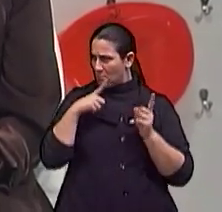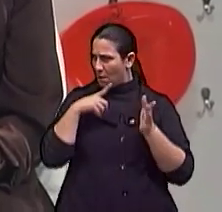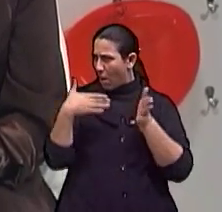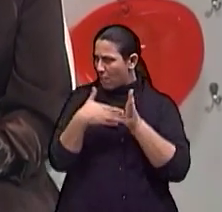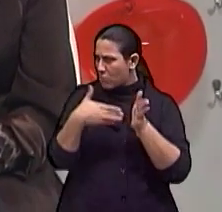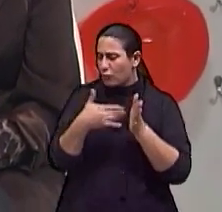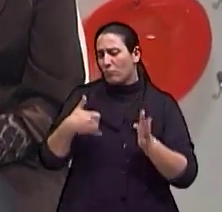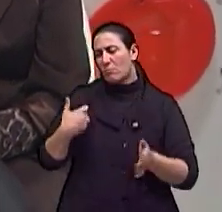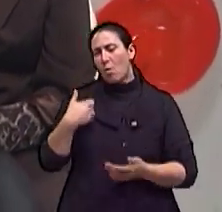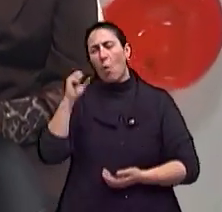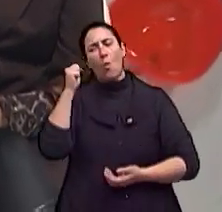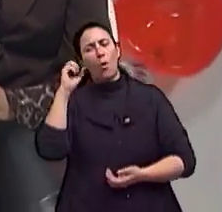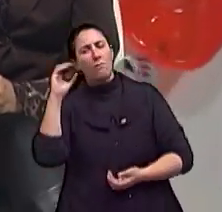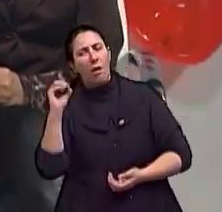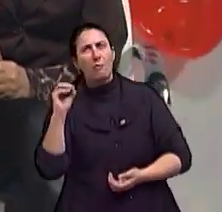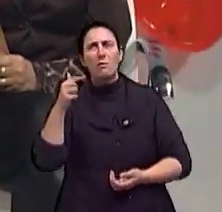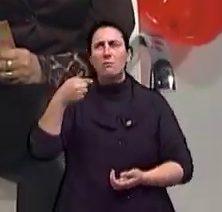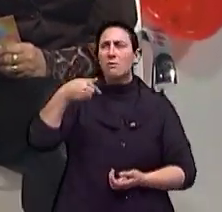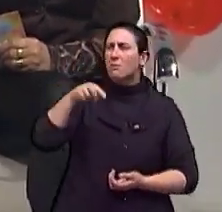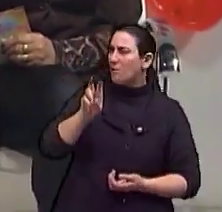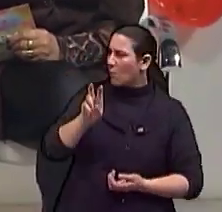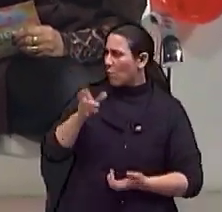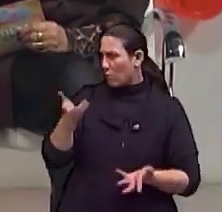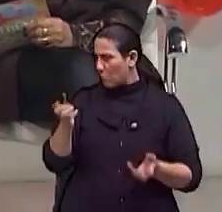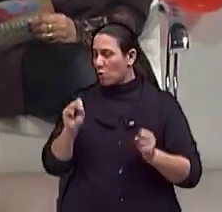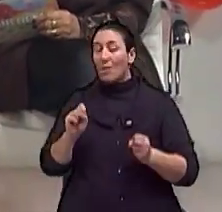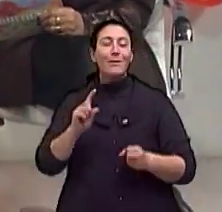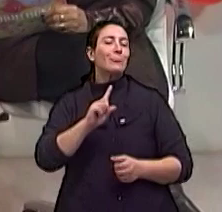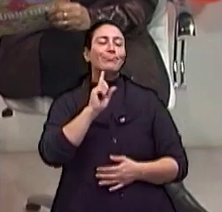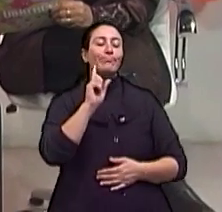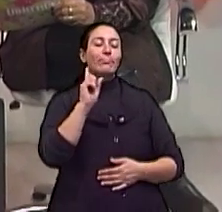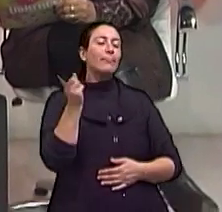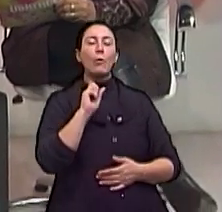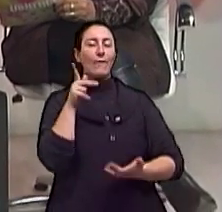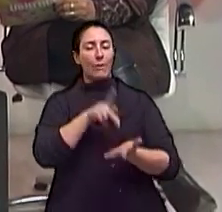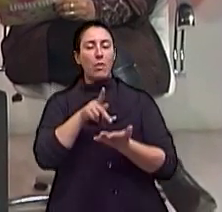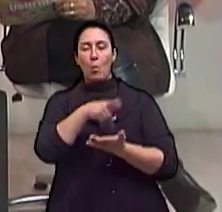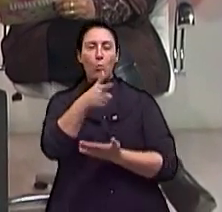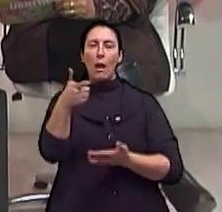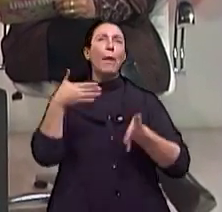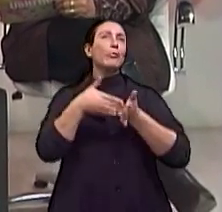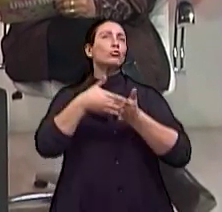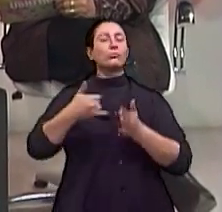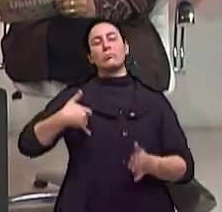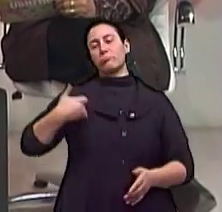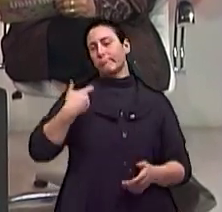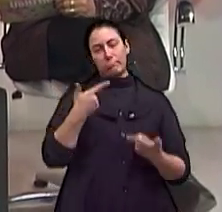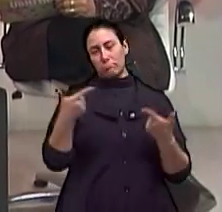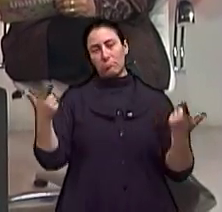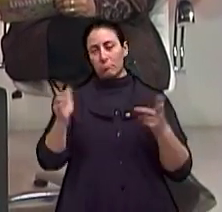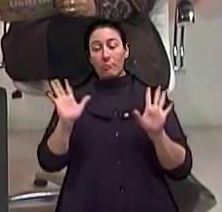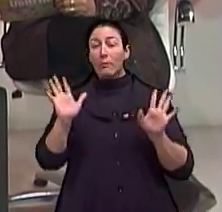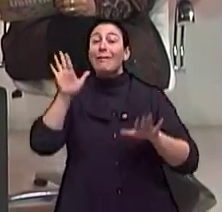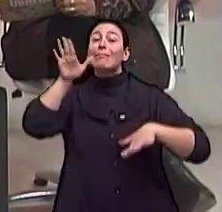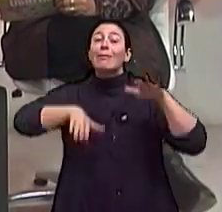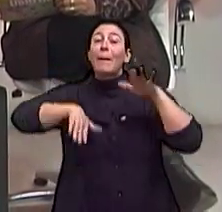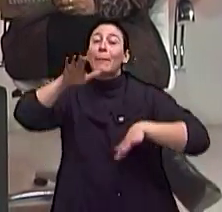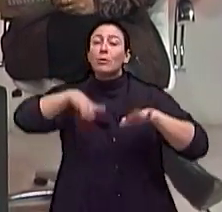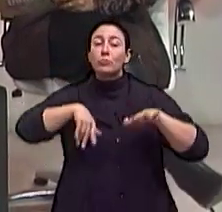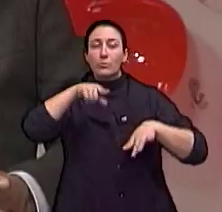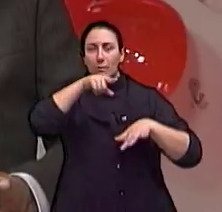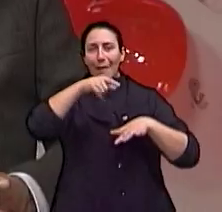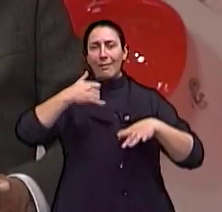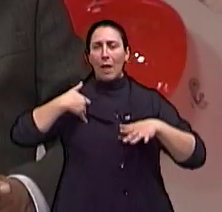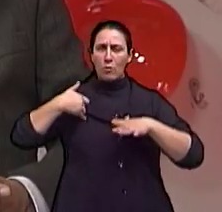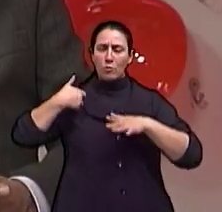Uma pessoa de 80 pode fazer? Uma pessoa de 75? Não existe um limite a partir do qual não se faz, depende da idade biológica do